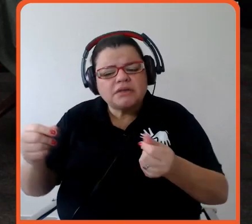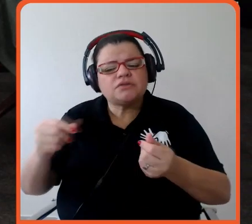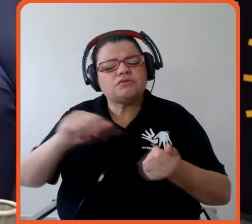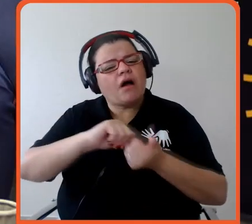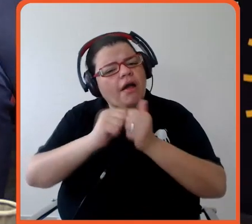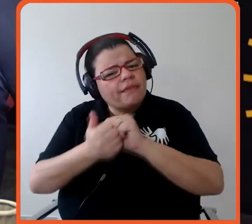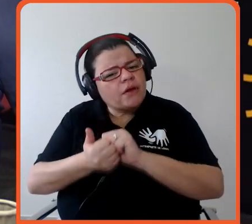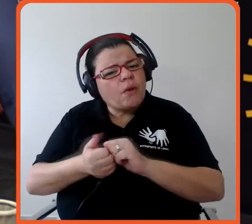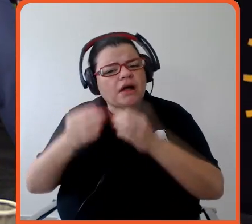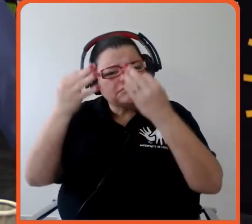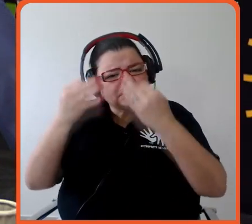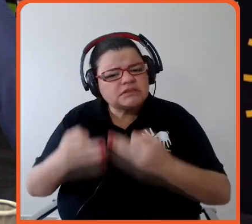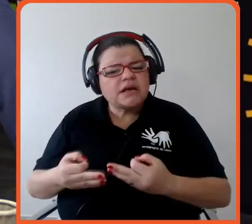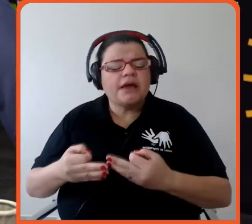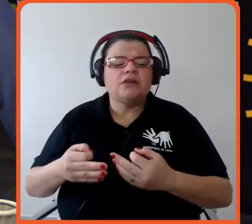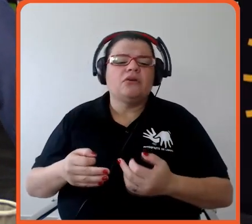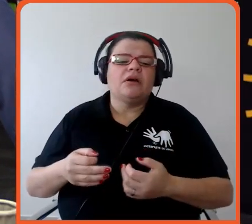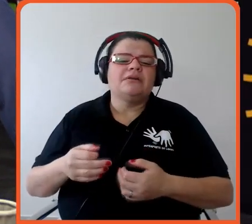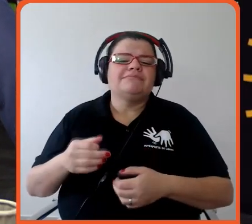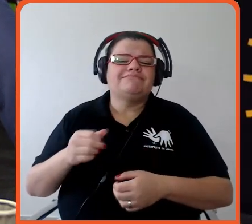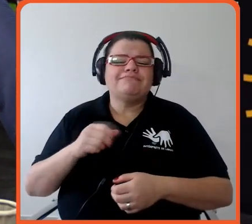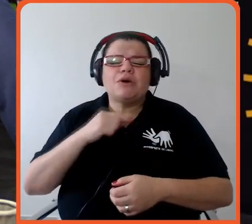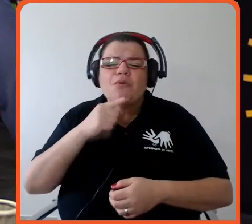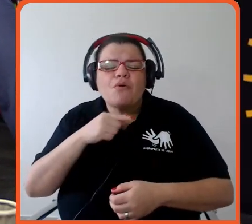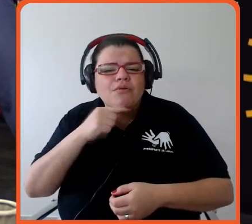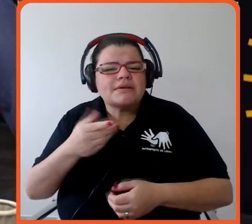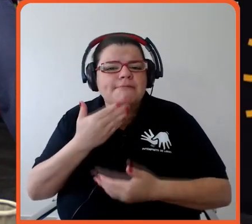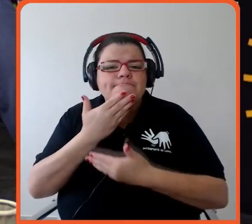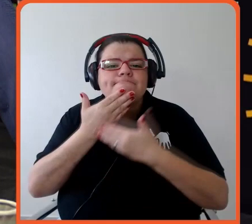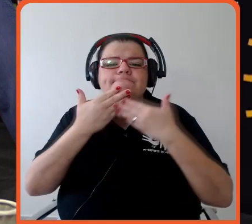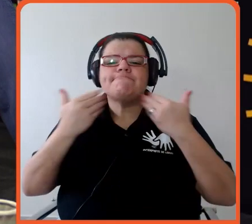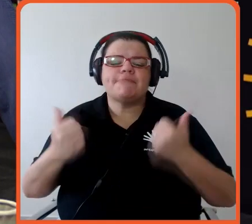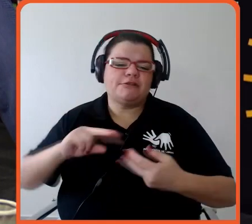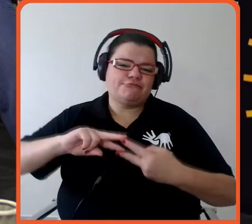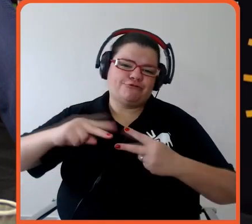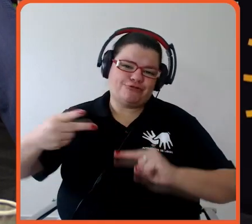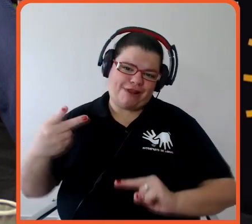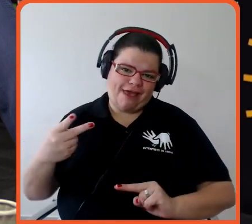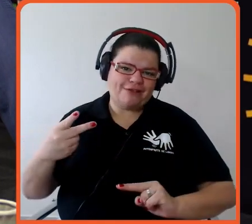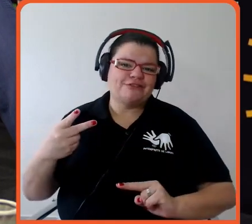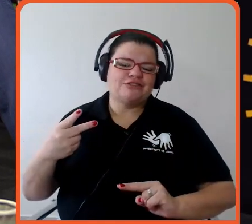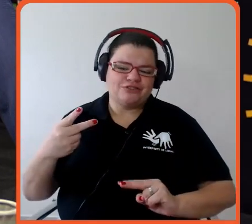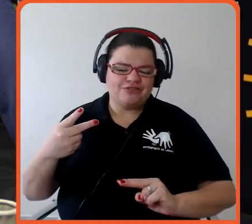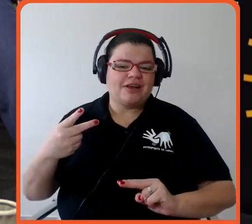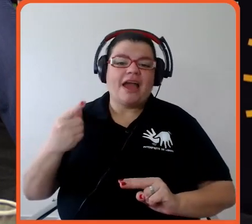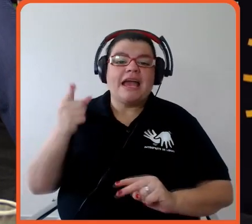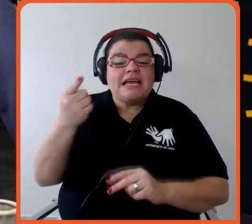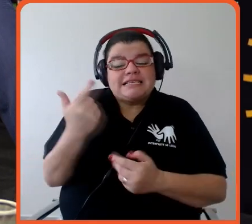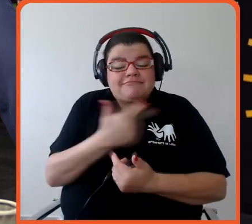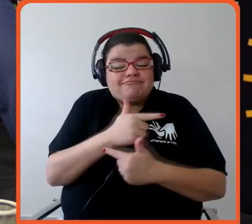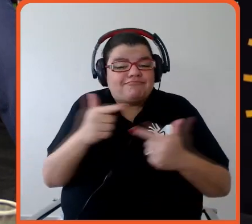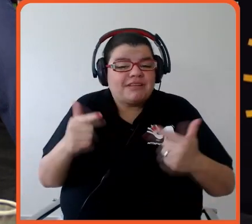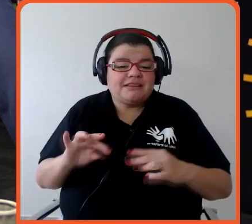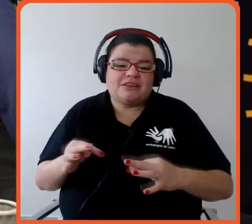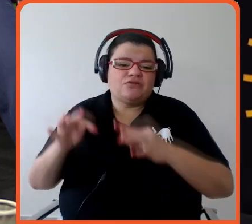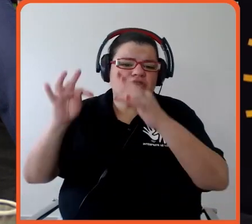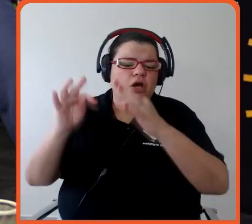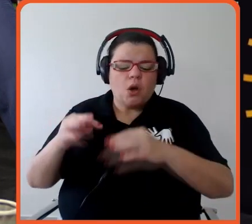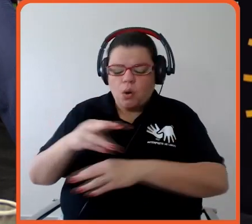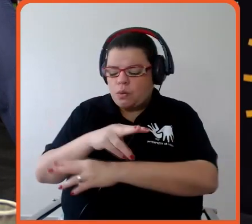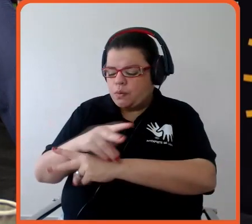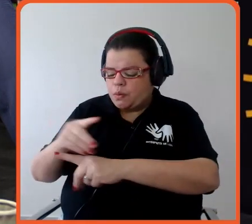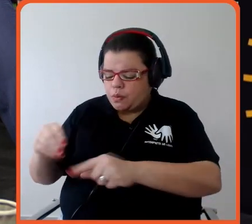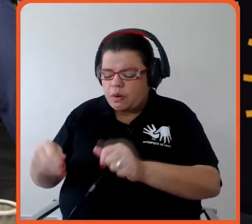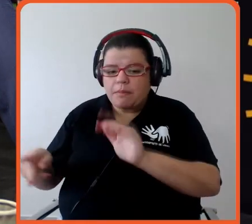melhoria genética, tem baixíssima instrução de como melhorar a nutrição animal, até com o tipo de capim que você está tanto para as